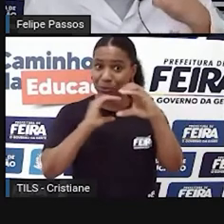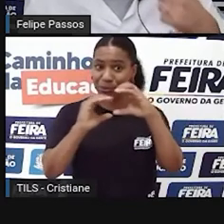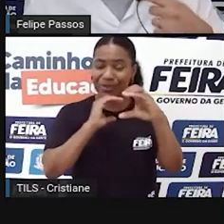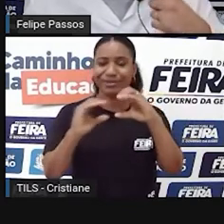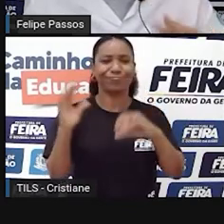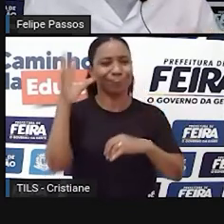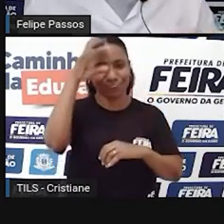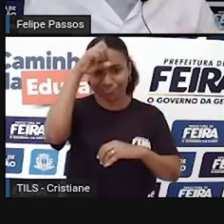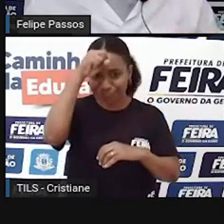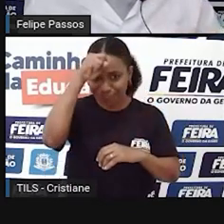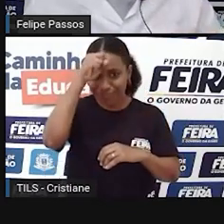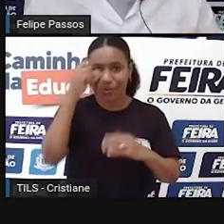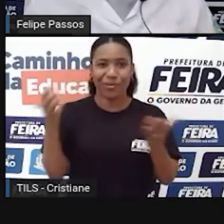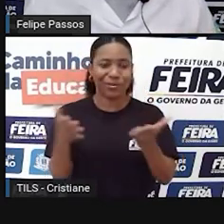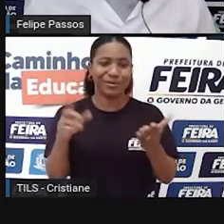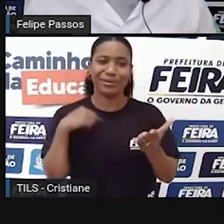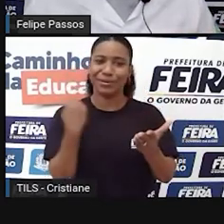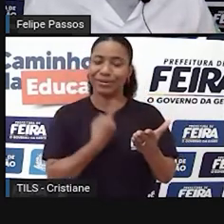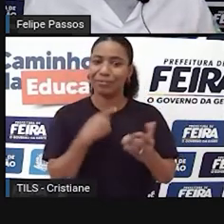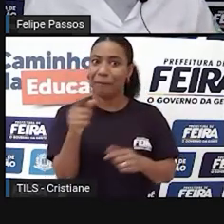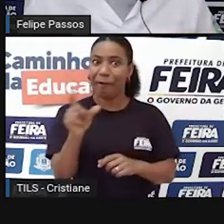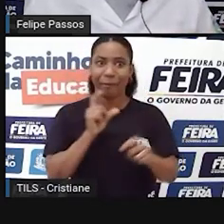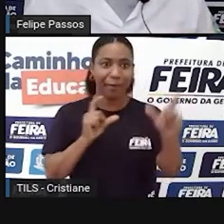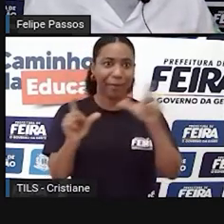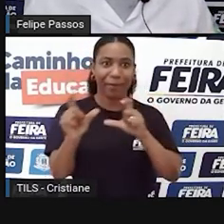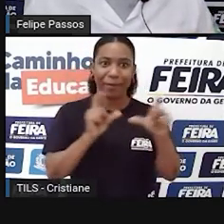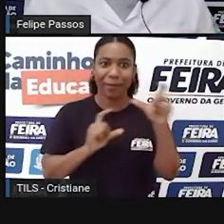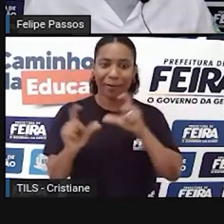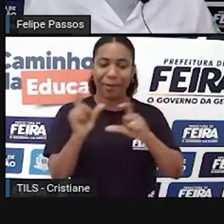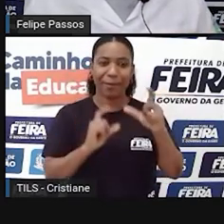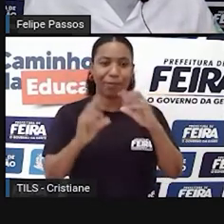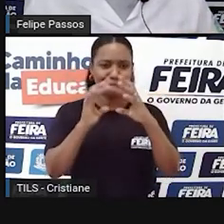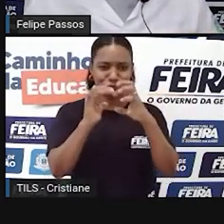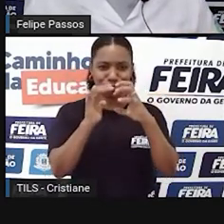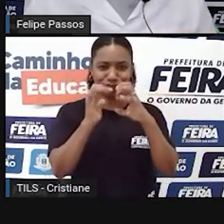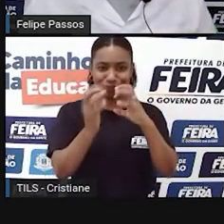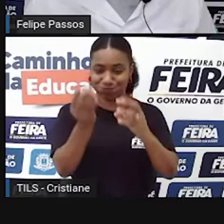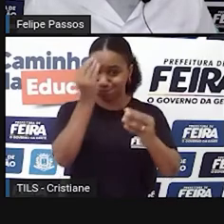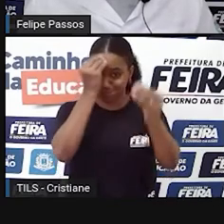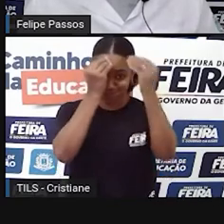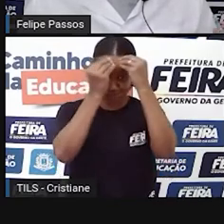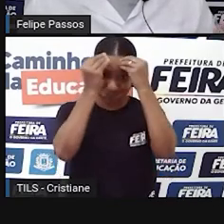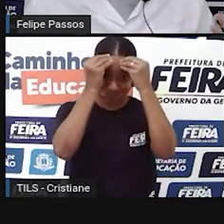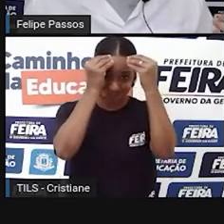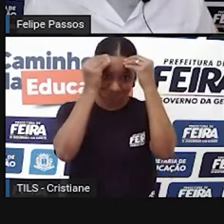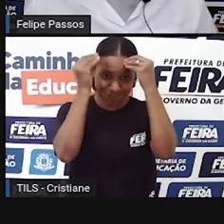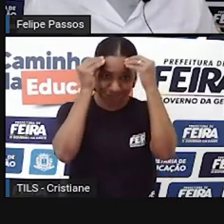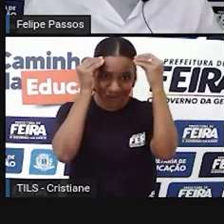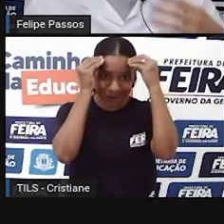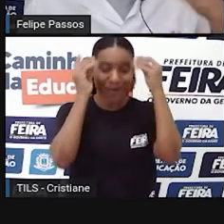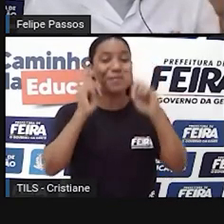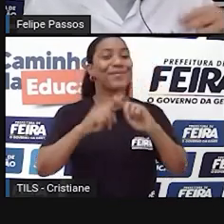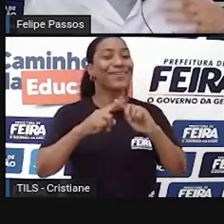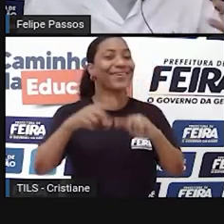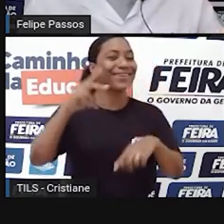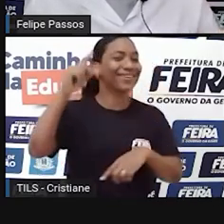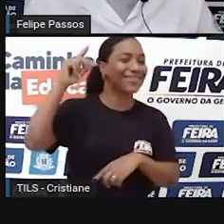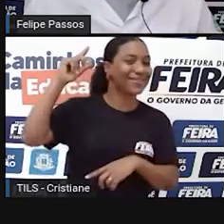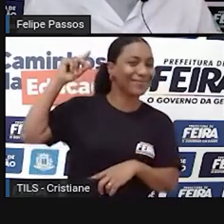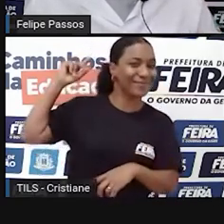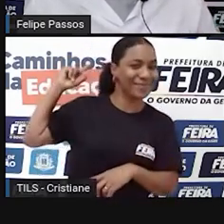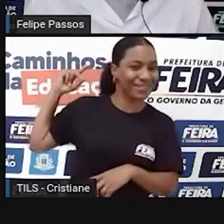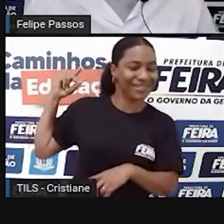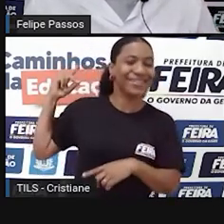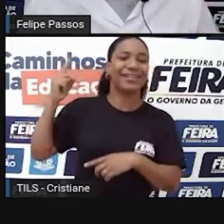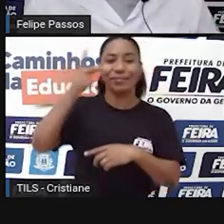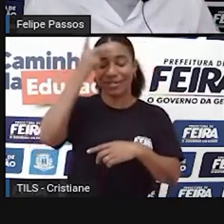forma como a gente se comunica hoje, com tantas palavras, tem tudo a ver com a nossa migração lá no início, quando a nossa espécie começou a